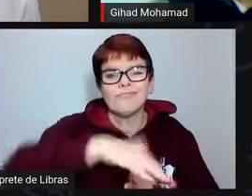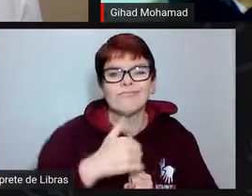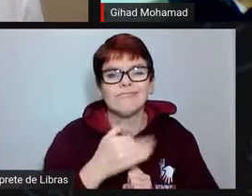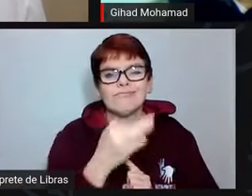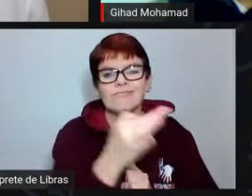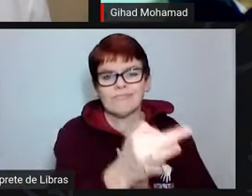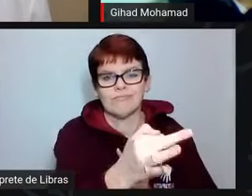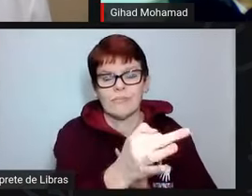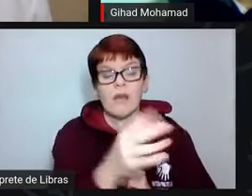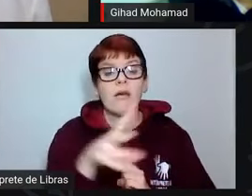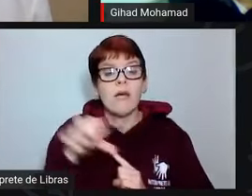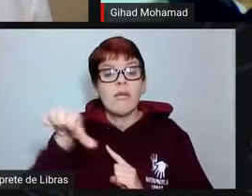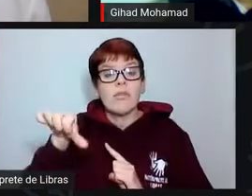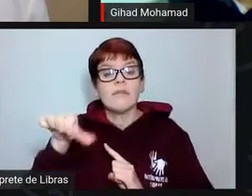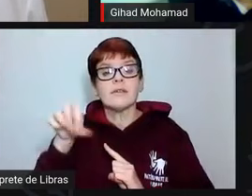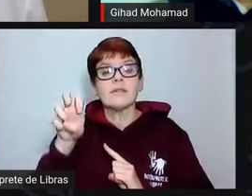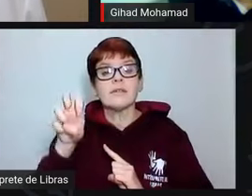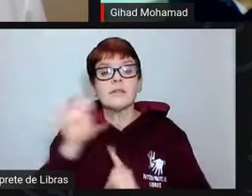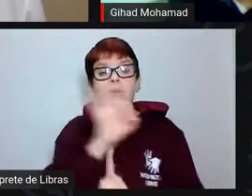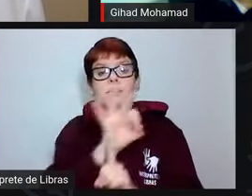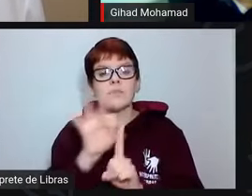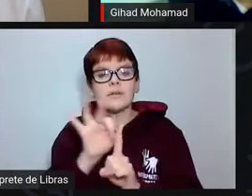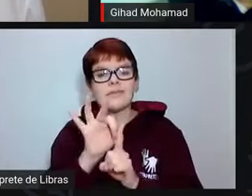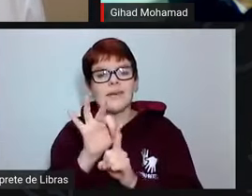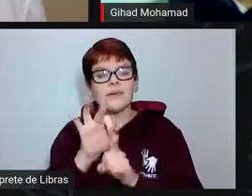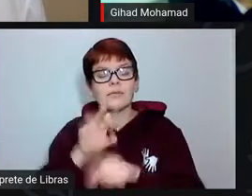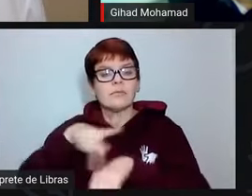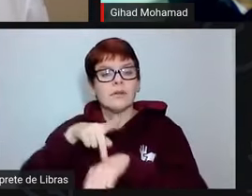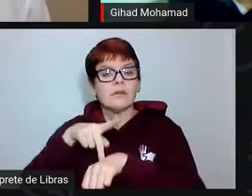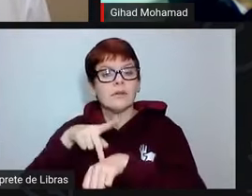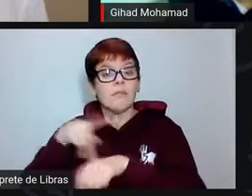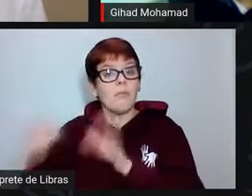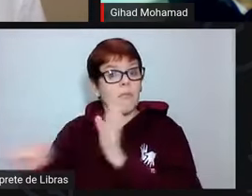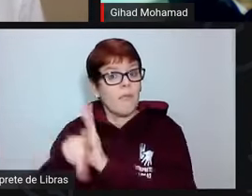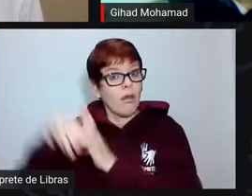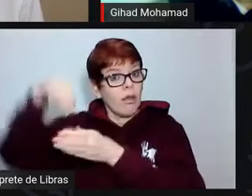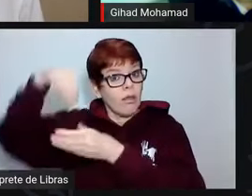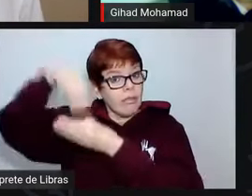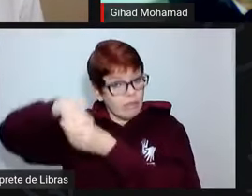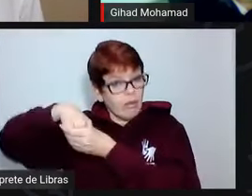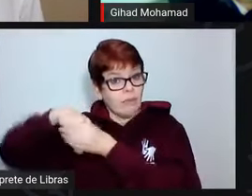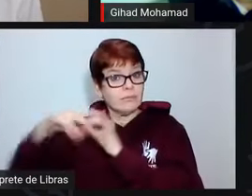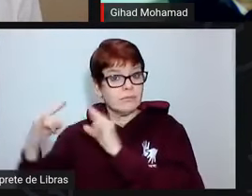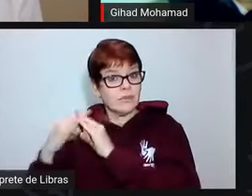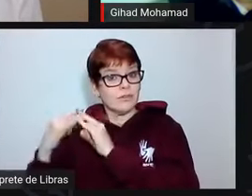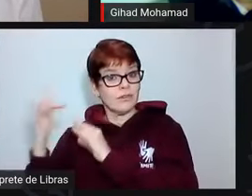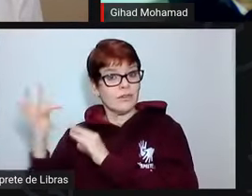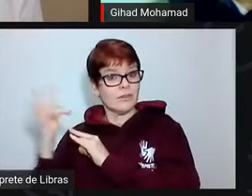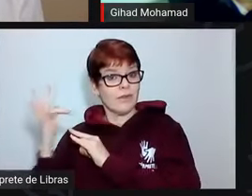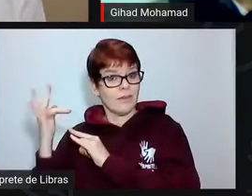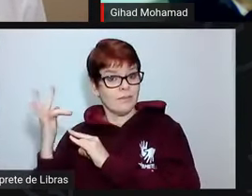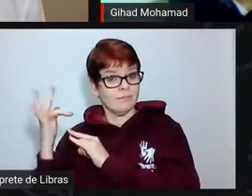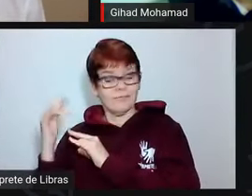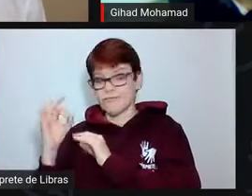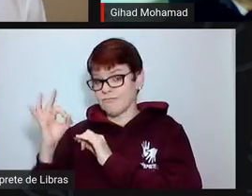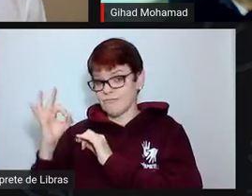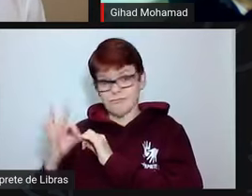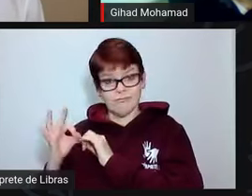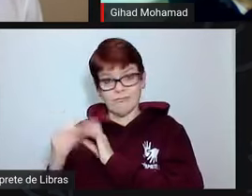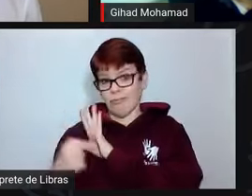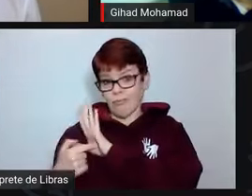95% da ciência produzida no país hoje é produzida dentro das instituições públicas. Isso é dado público.